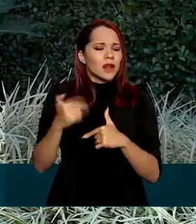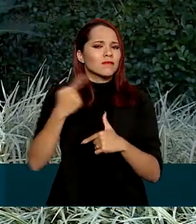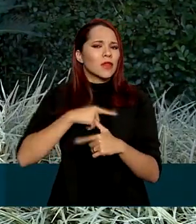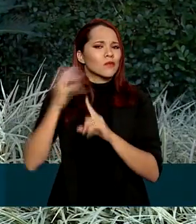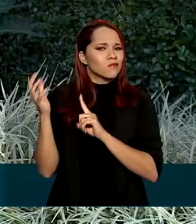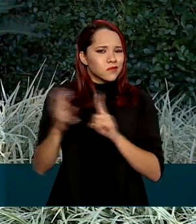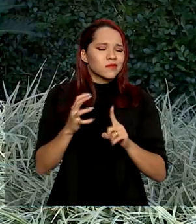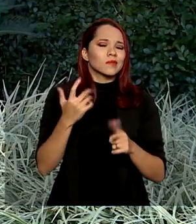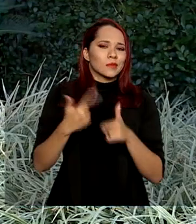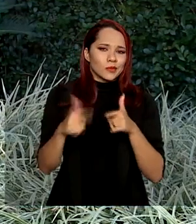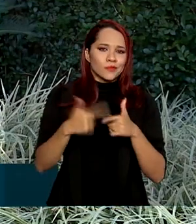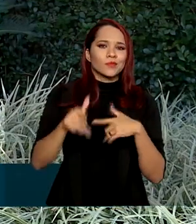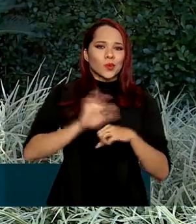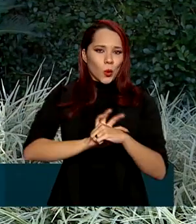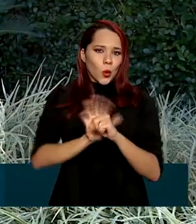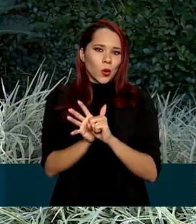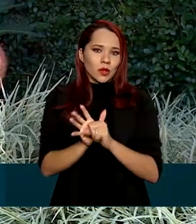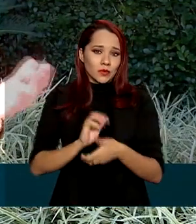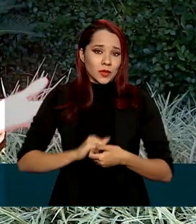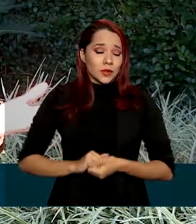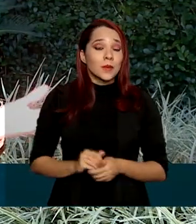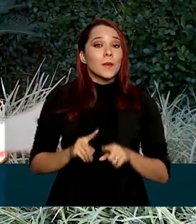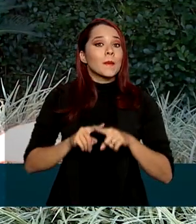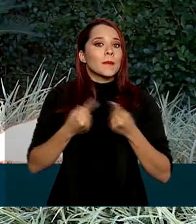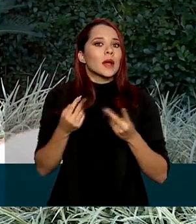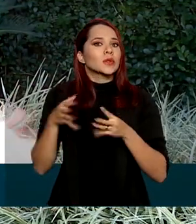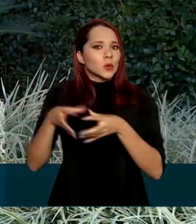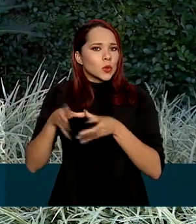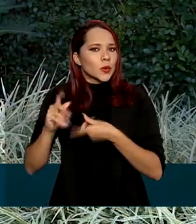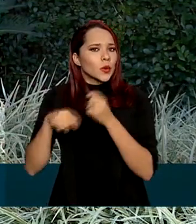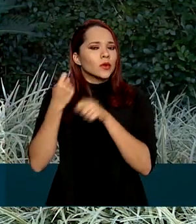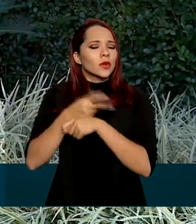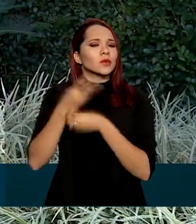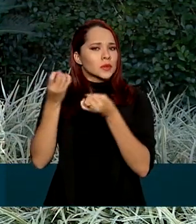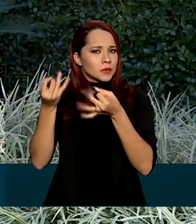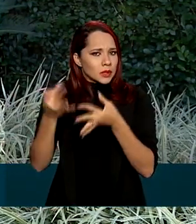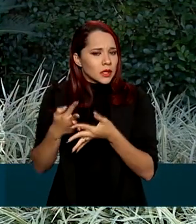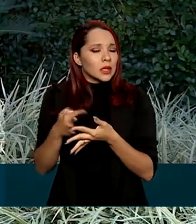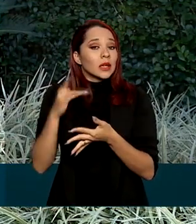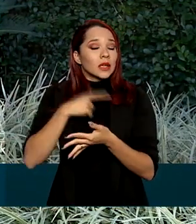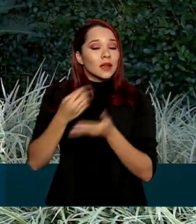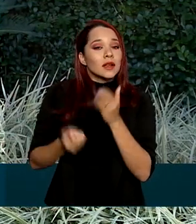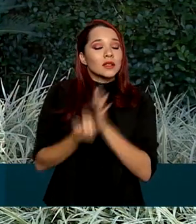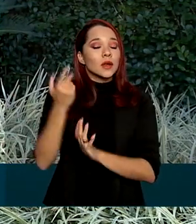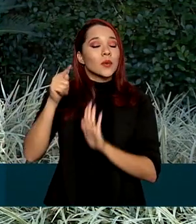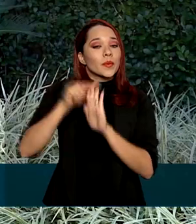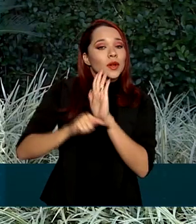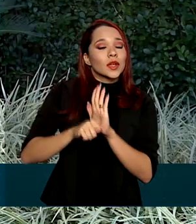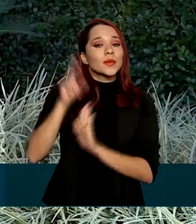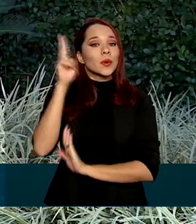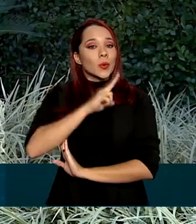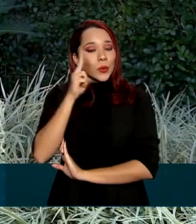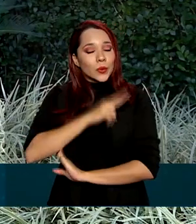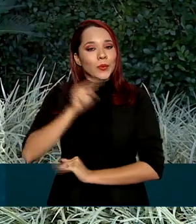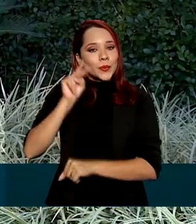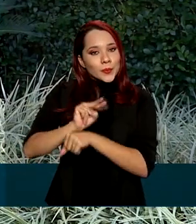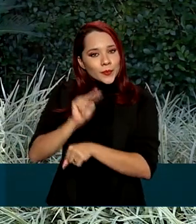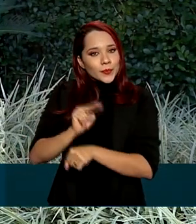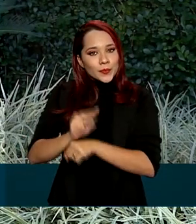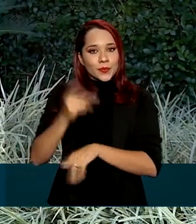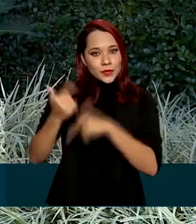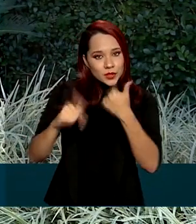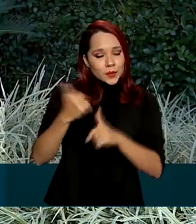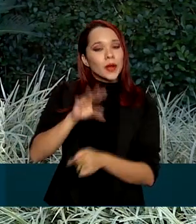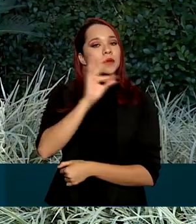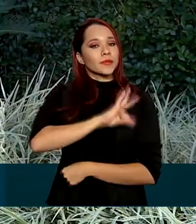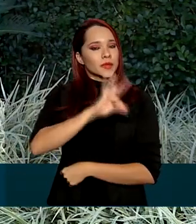afetado pela pandemia do novo coronavírus. Mas segundo a equipe econômica, a criação do programa emergencial de preservação do emprego